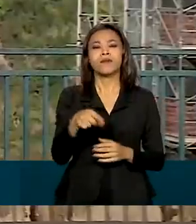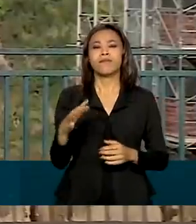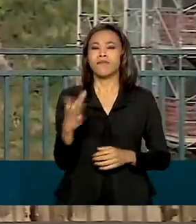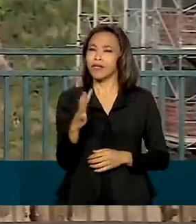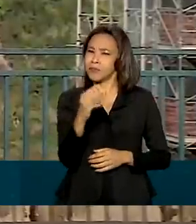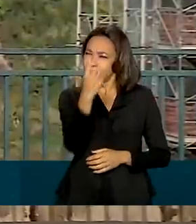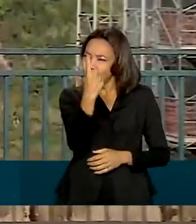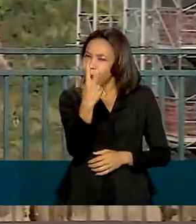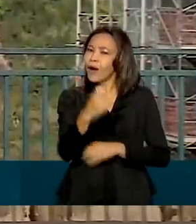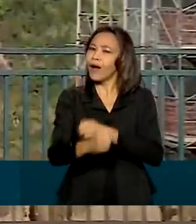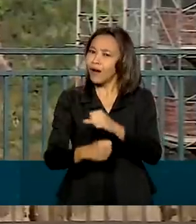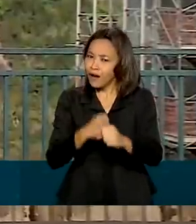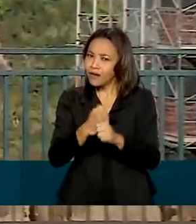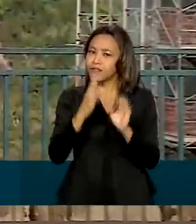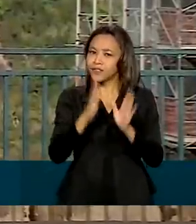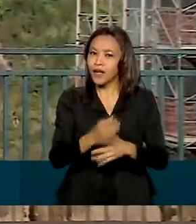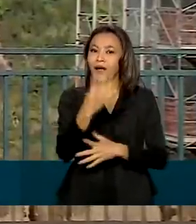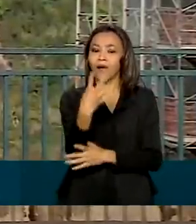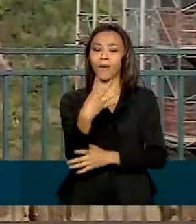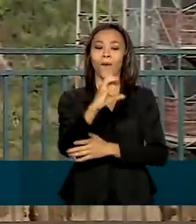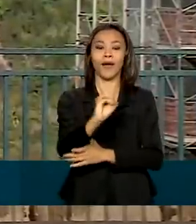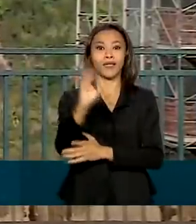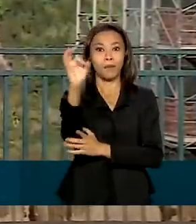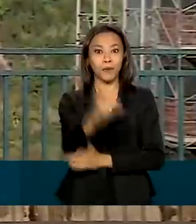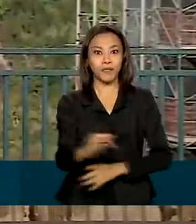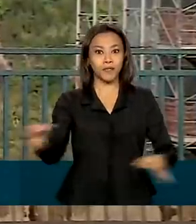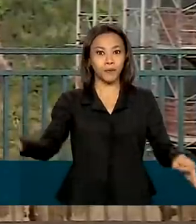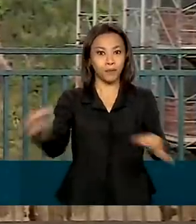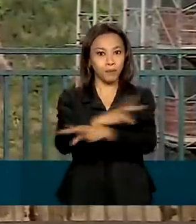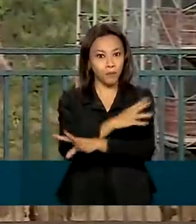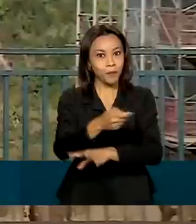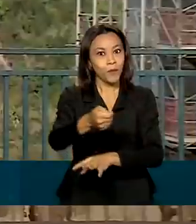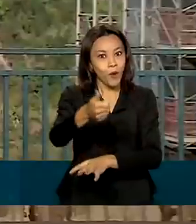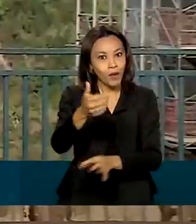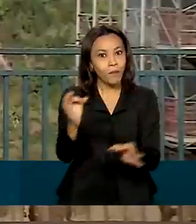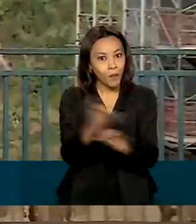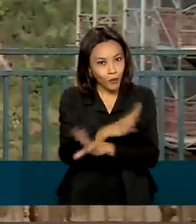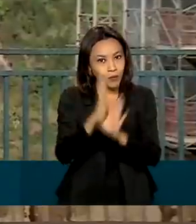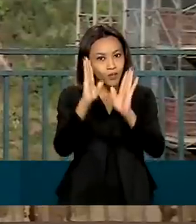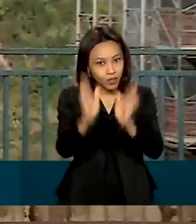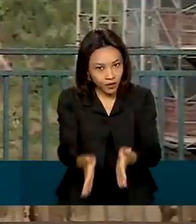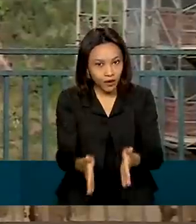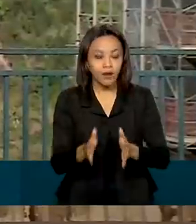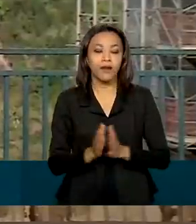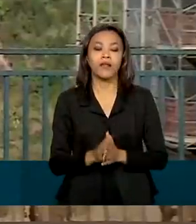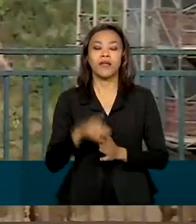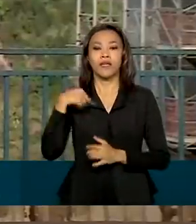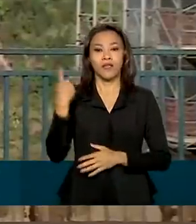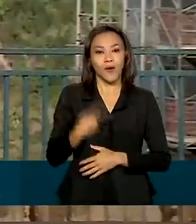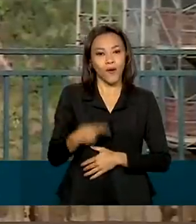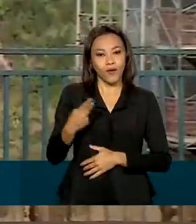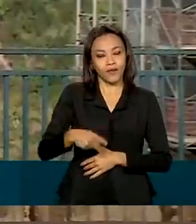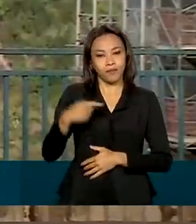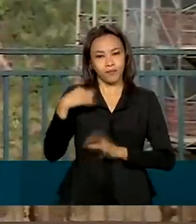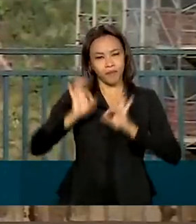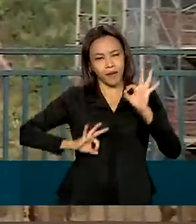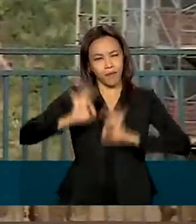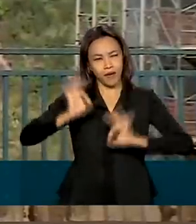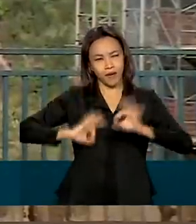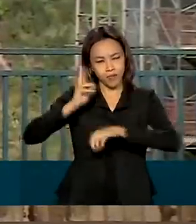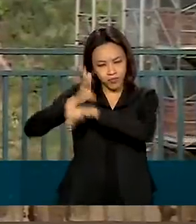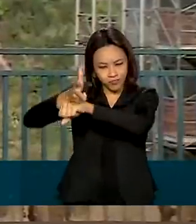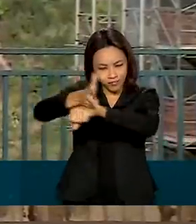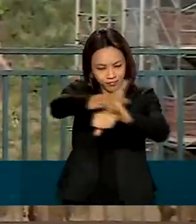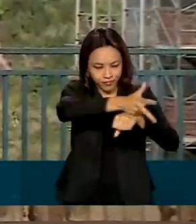ano, já está com mais de 40% concluída. E a nossa equipe de reportagem preparou aí uma matéria com mais